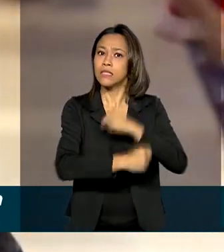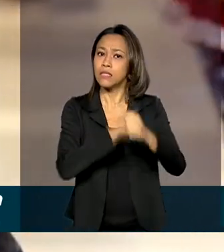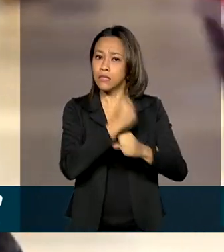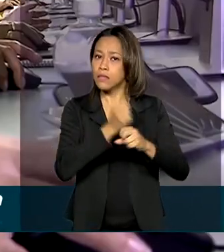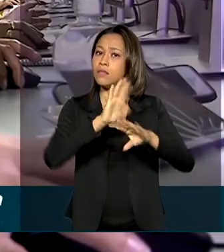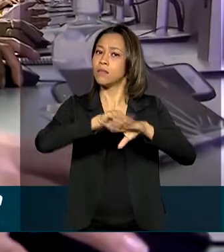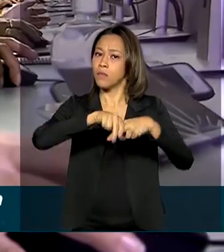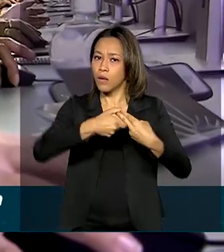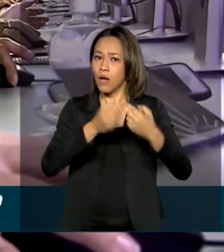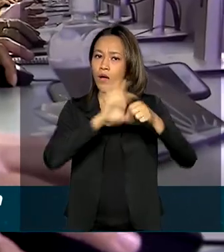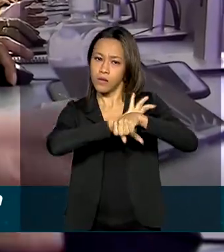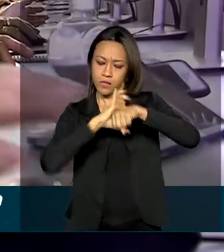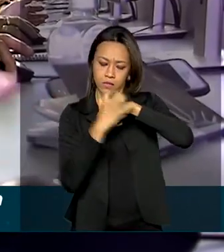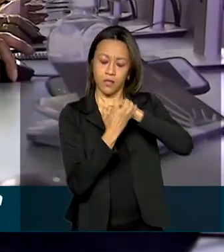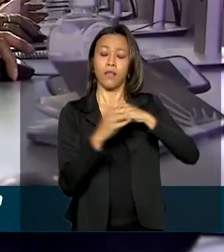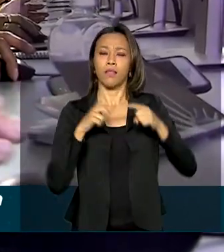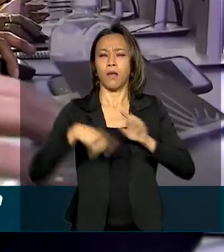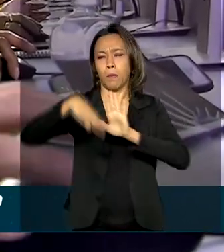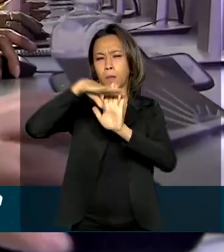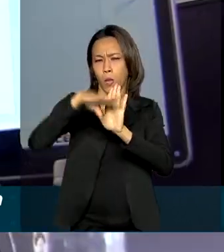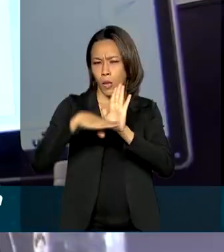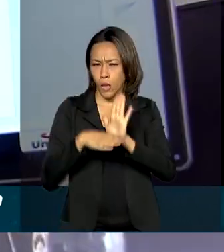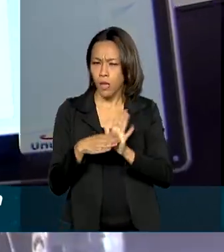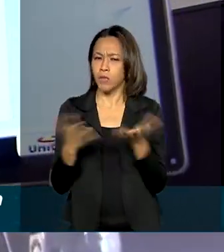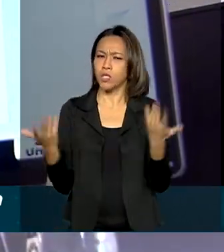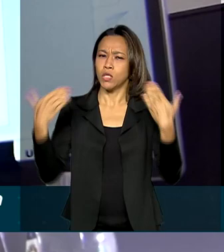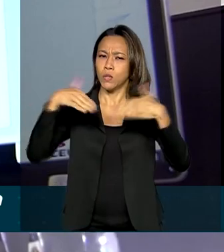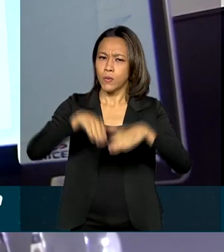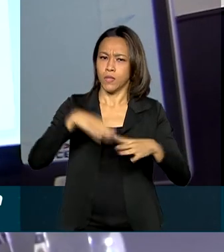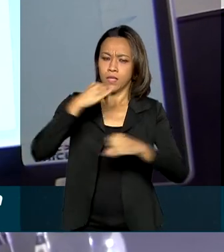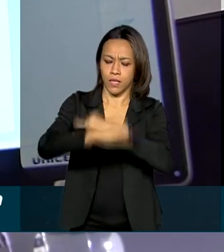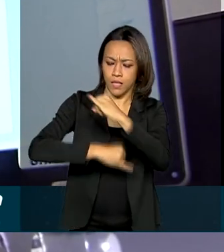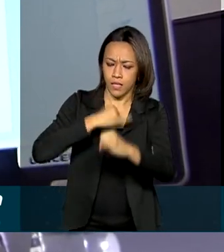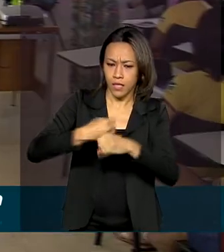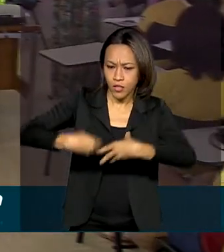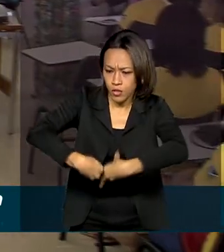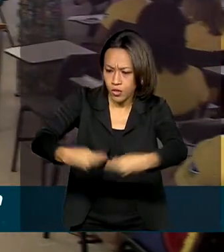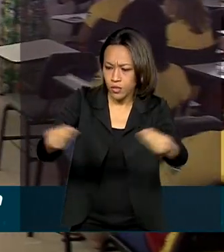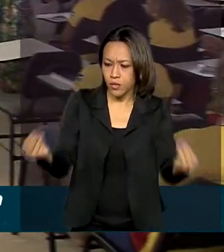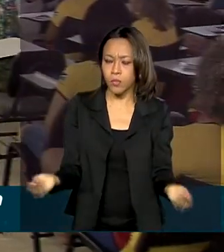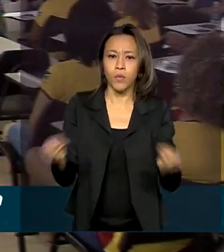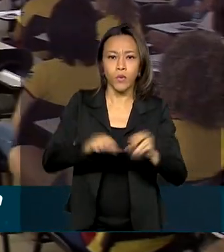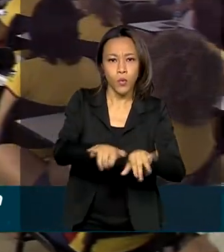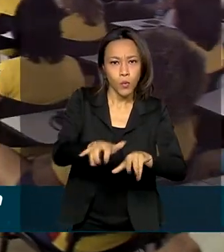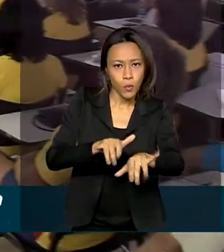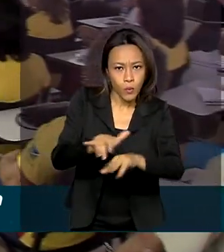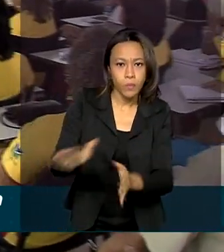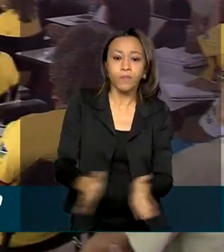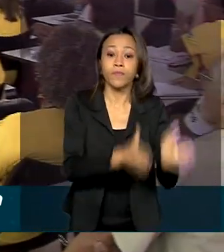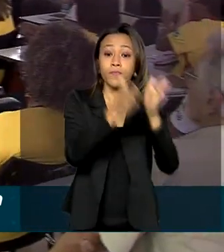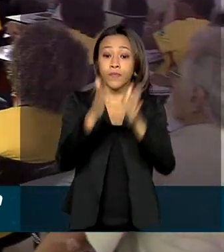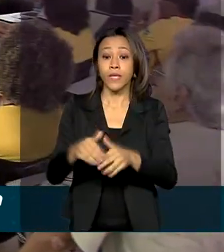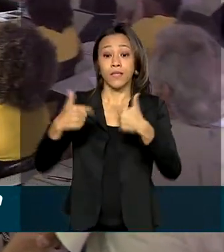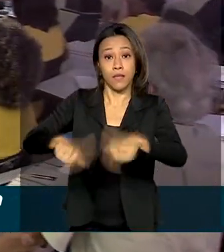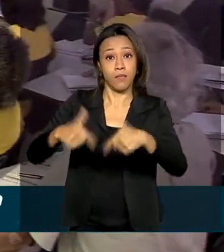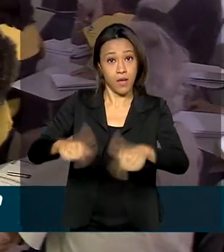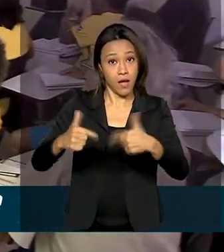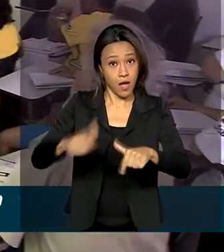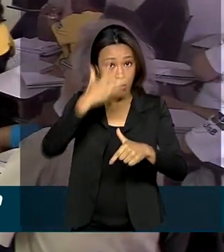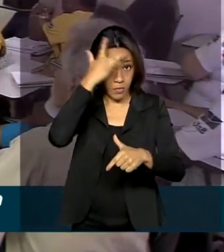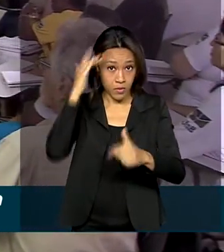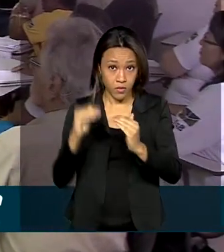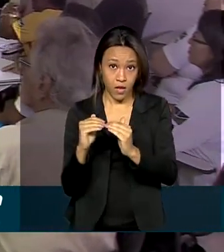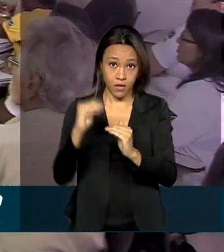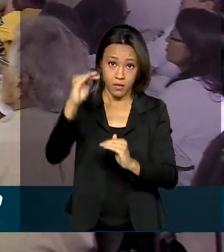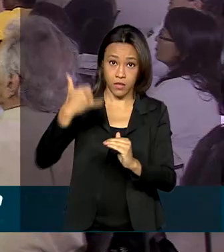pandemia. Tem programas de inclusão virtual que distribui computadores, o de emprego para pessoas com mais